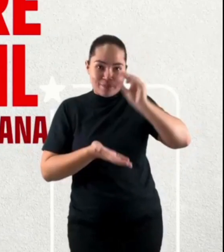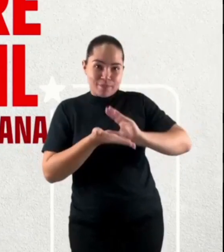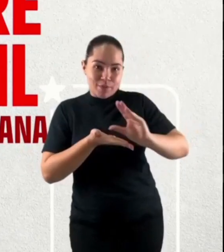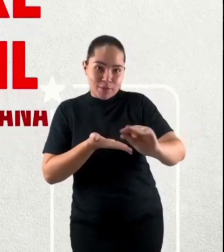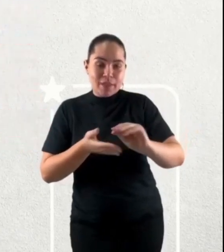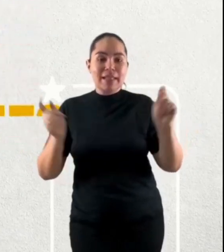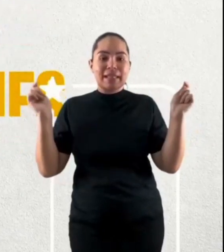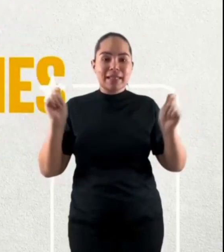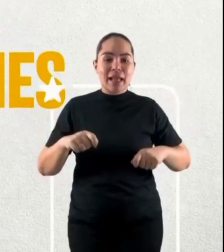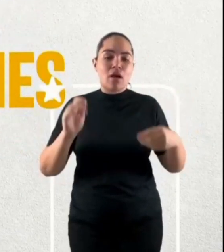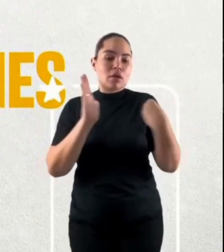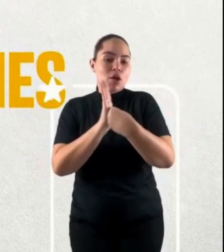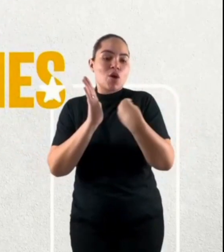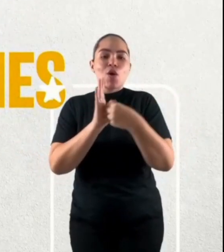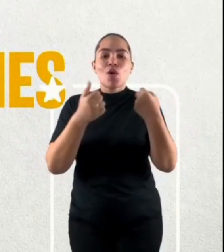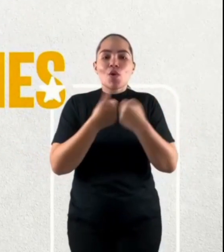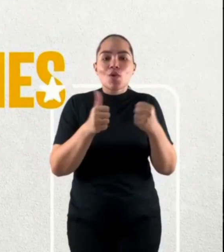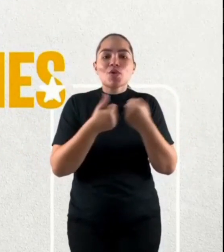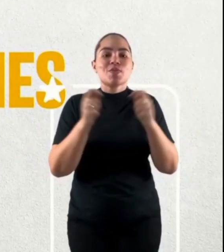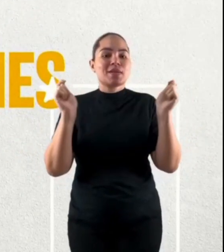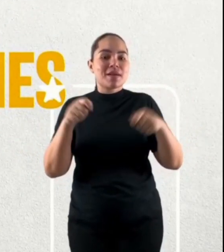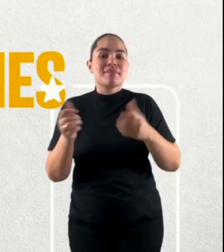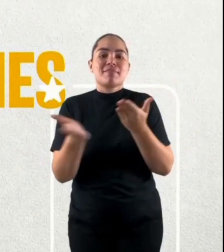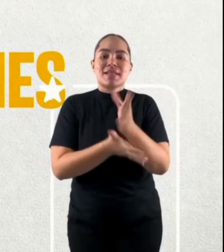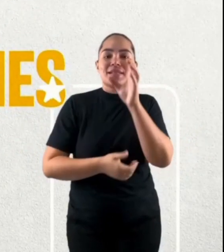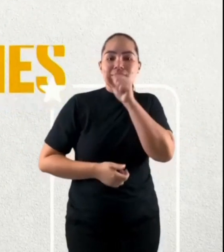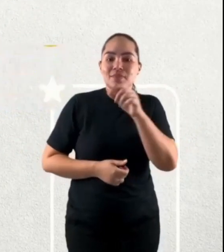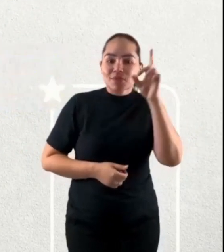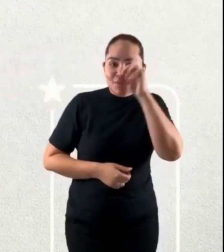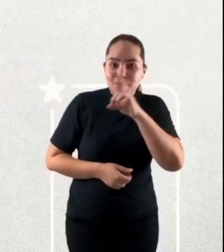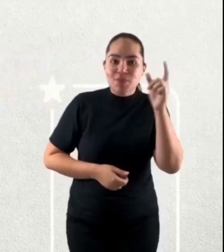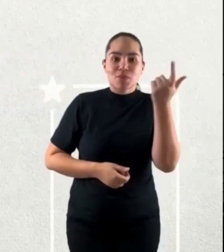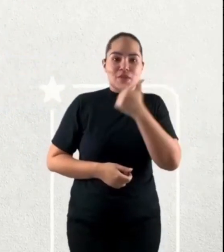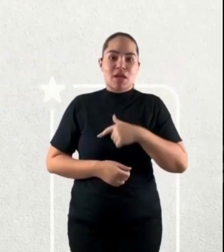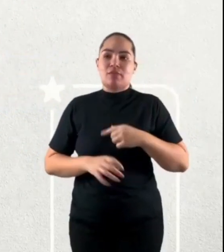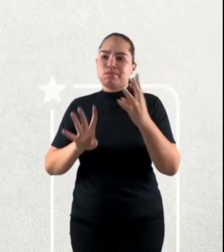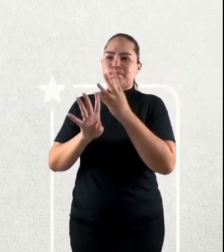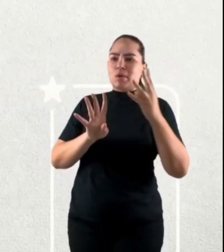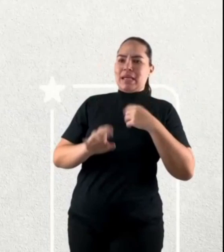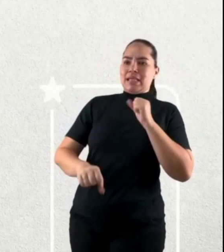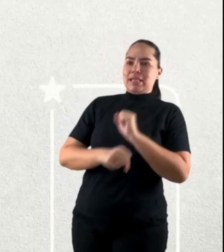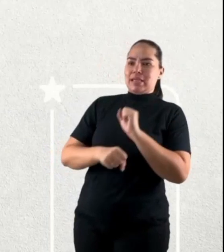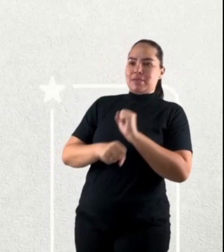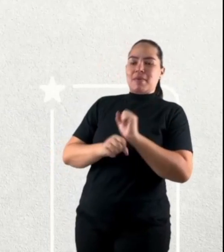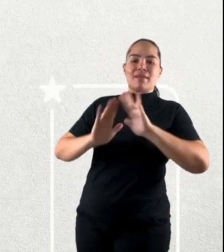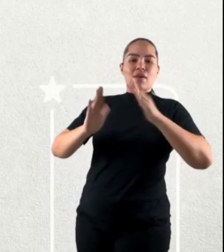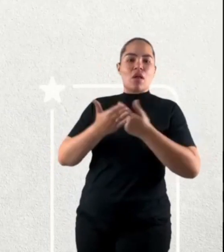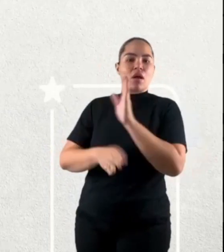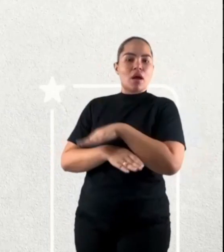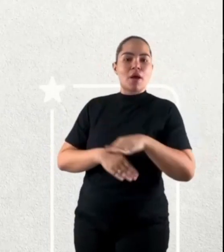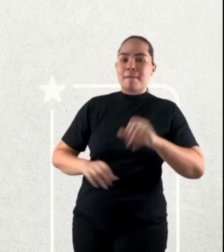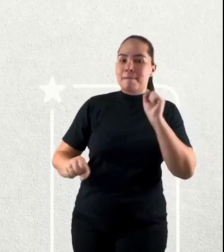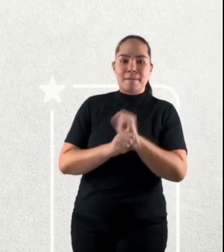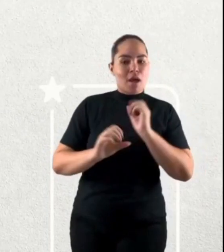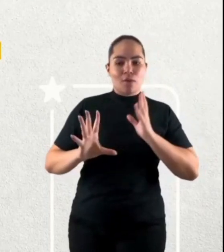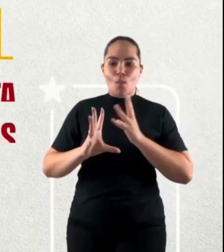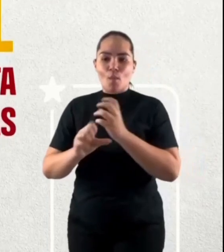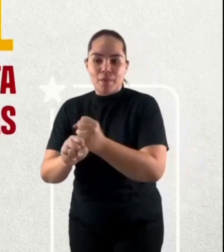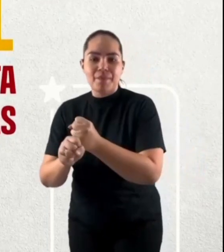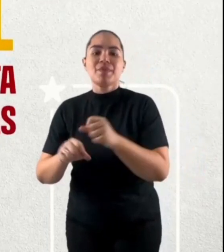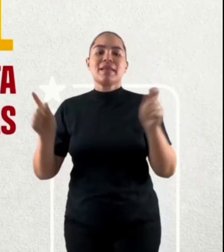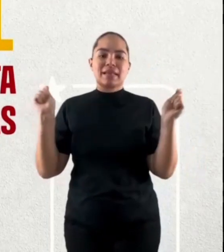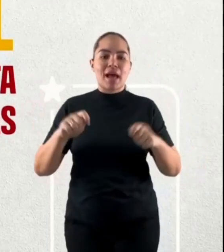finais de semana. Zerar filas de espera para creches. Postos de saúde abertos até 21 horas.